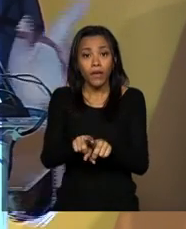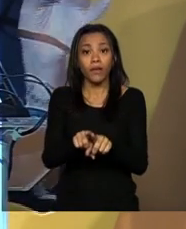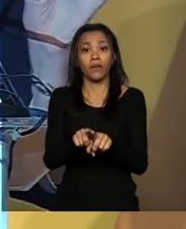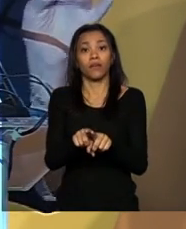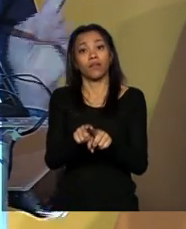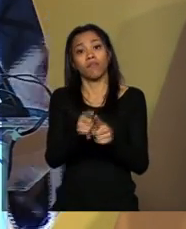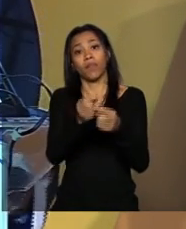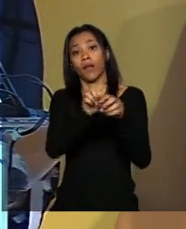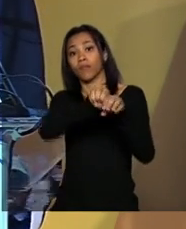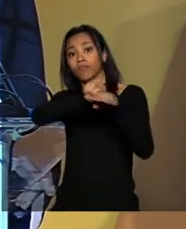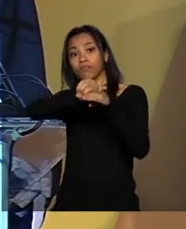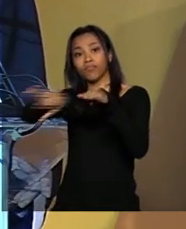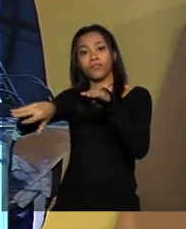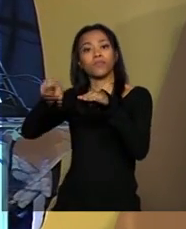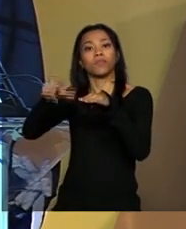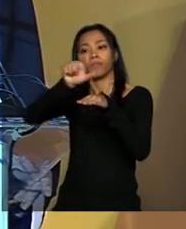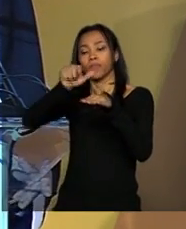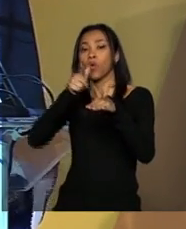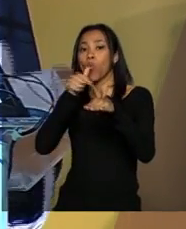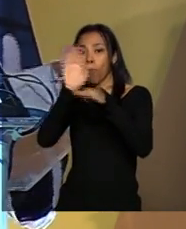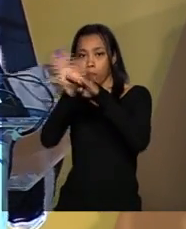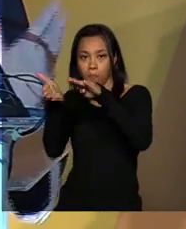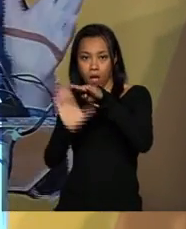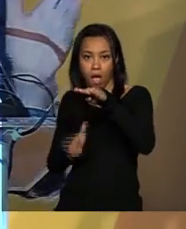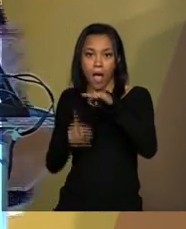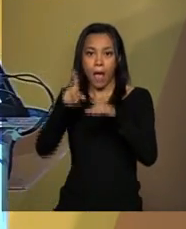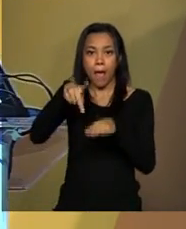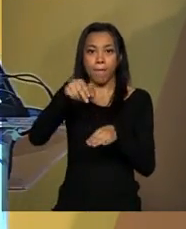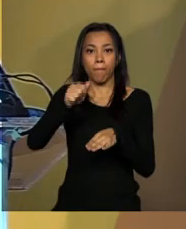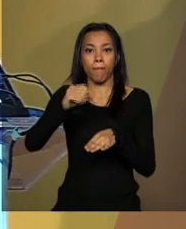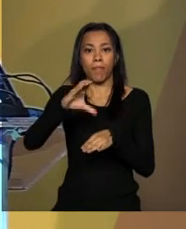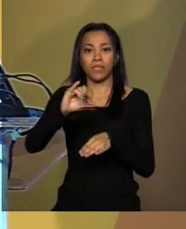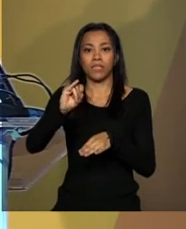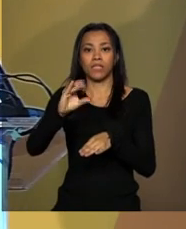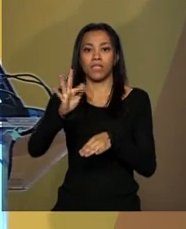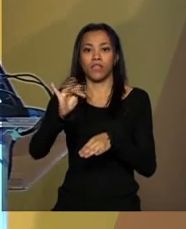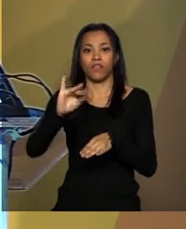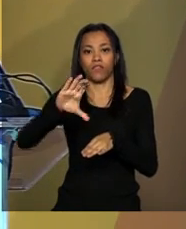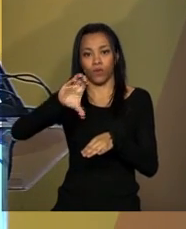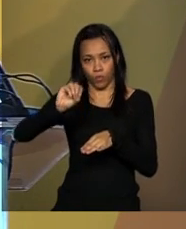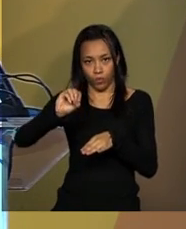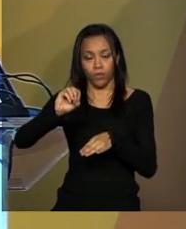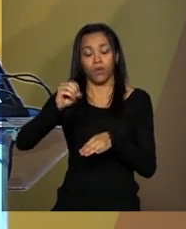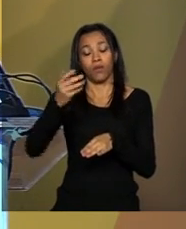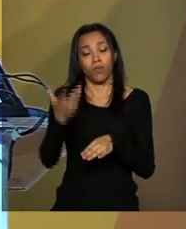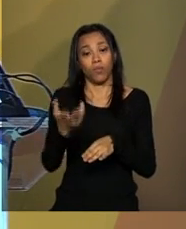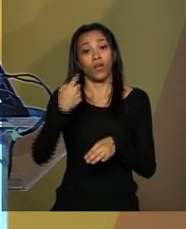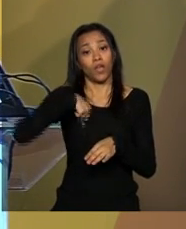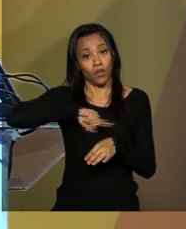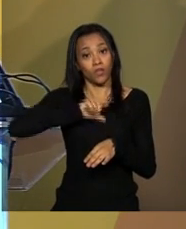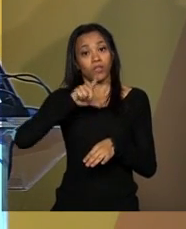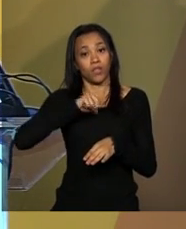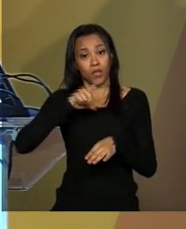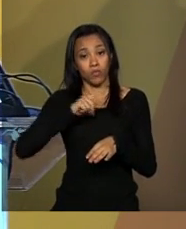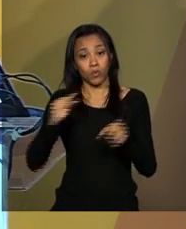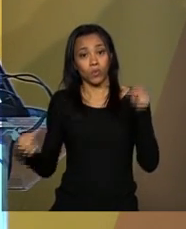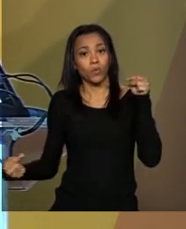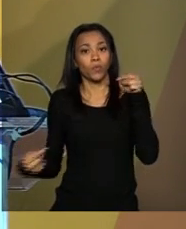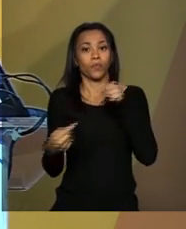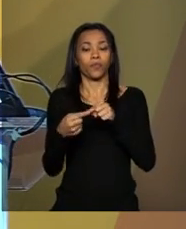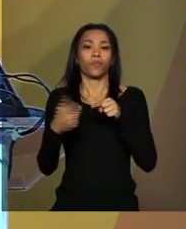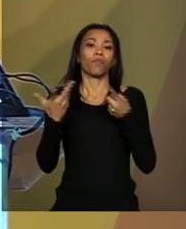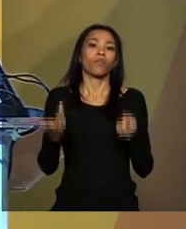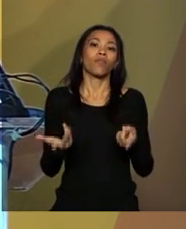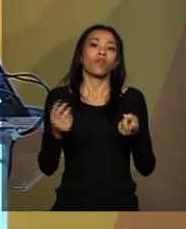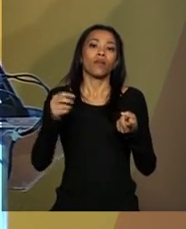Pacífico. Porque nós temos um objetivo que é a ligação bioceânica entre o